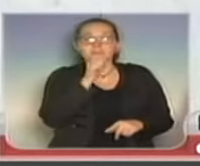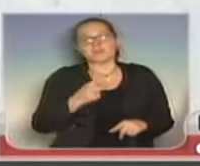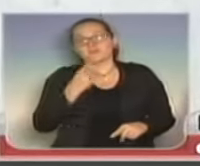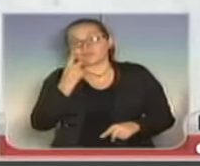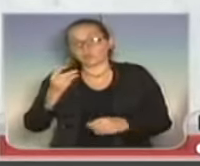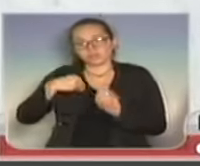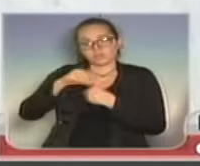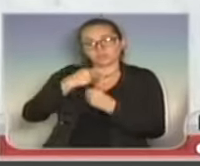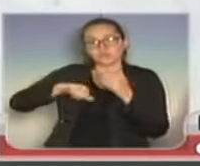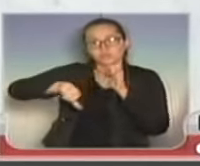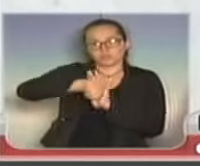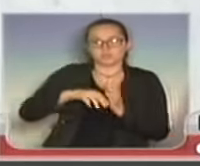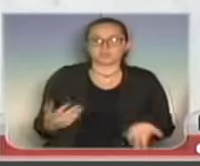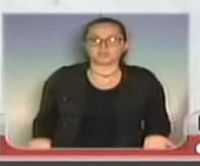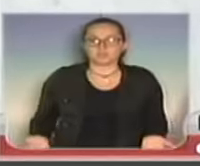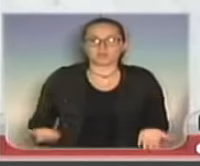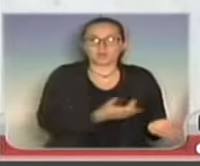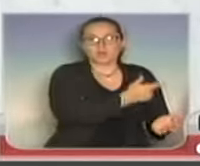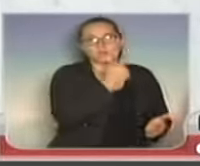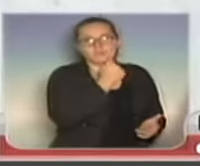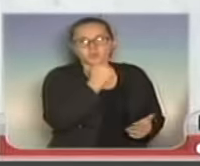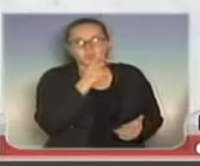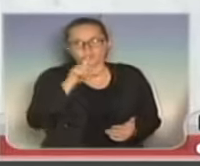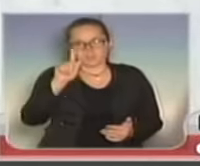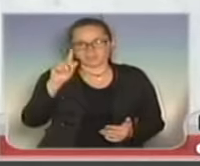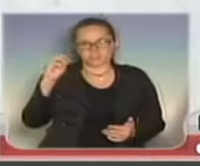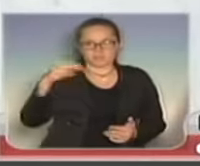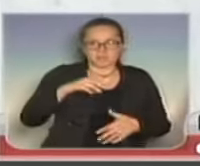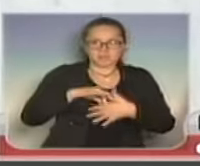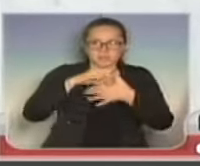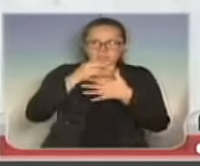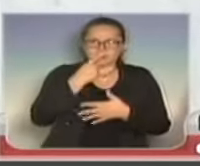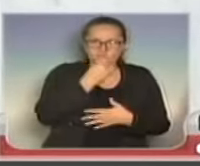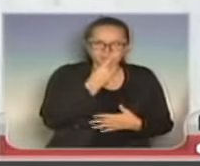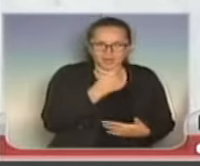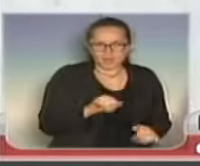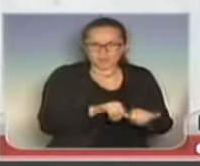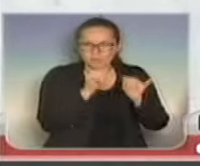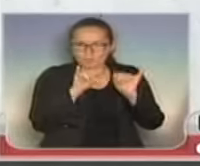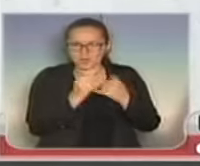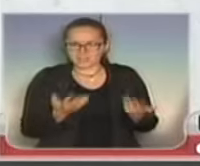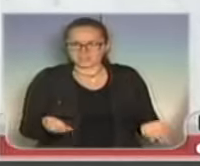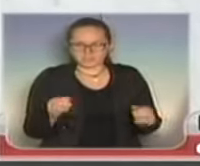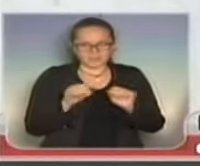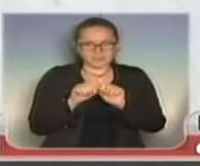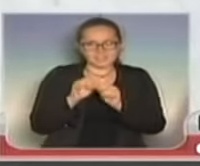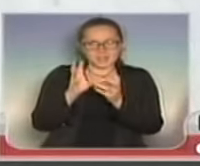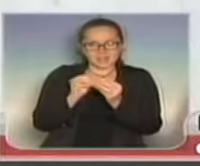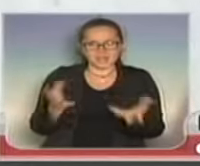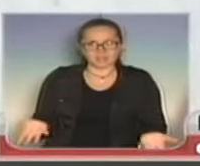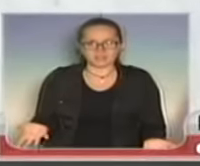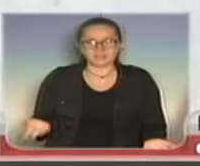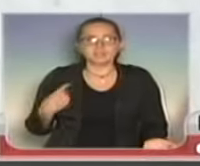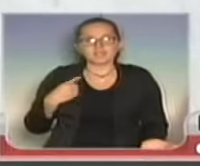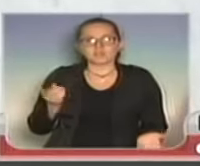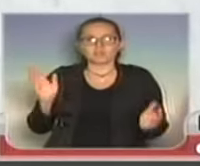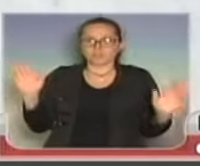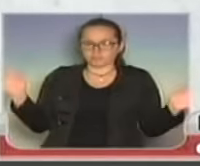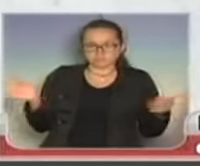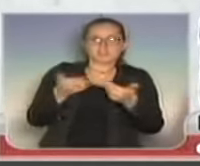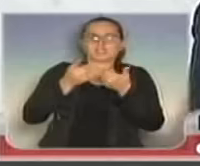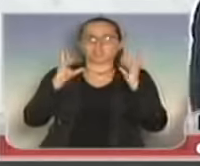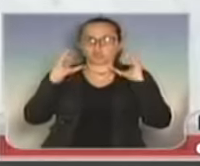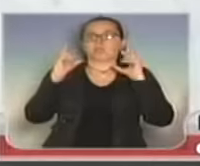envolvido no crime. Agora vem o Benedito Mariano falar uma asneira dessa, dizer que a guarda não é para fazer nada. Então, vamos fazer o seguinte, vamos fechar todas as